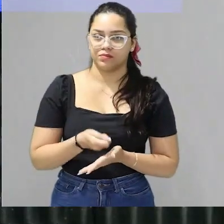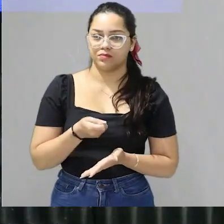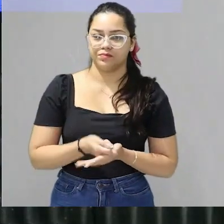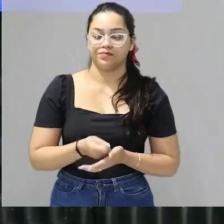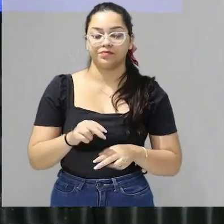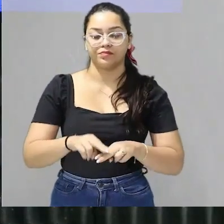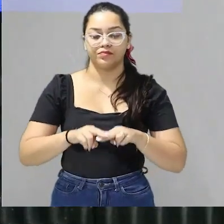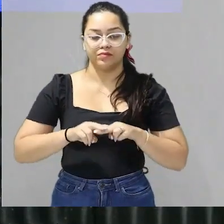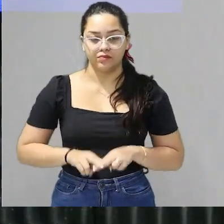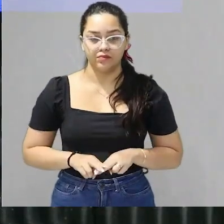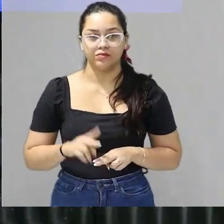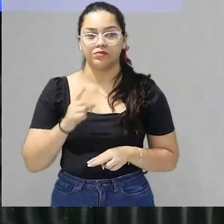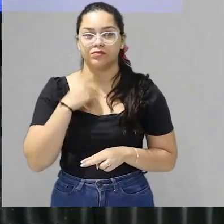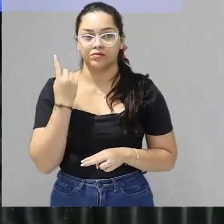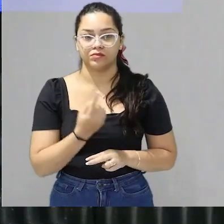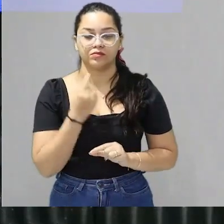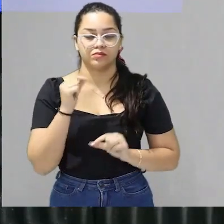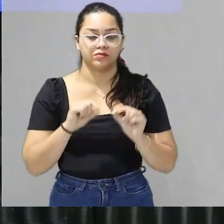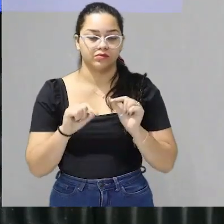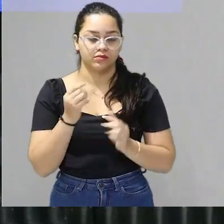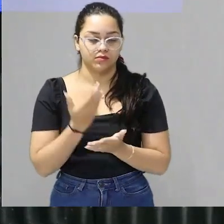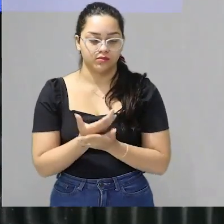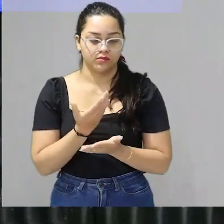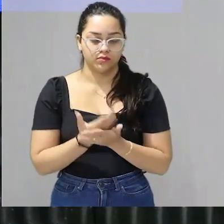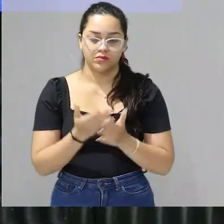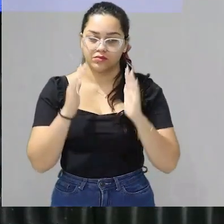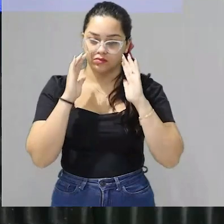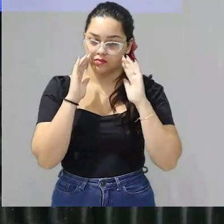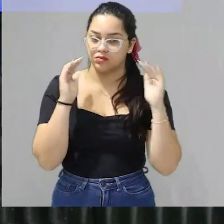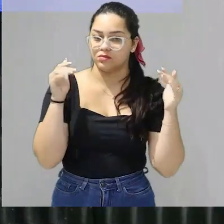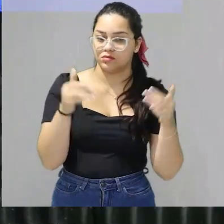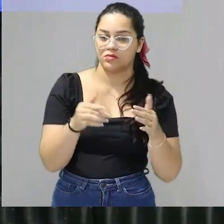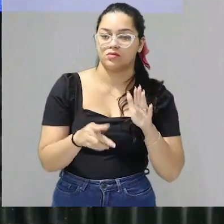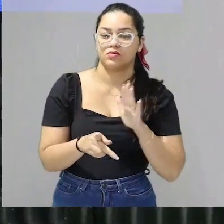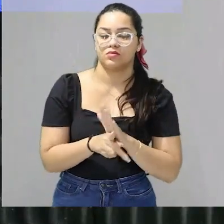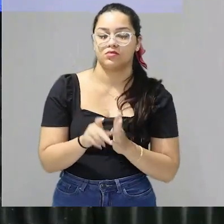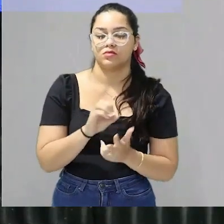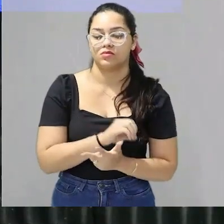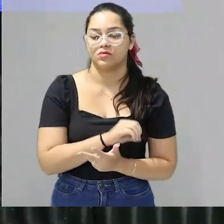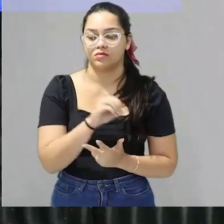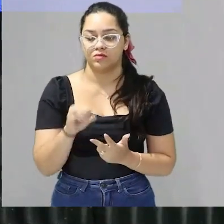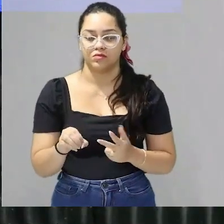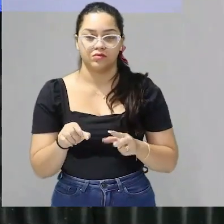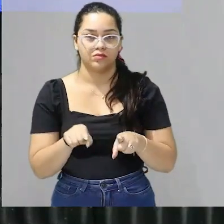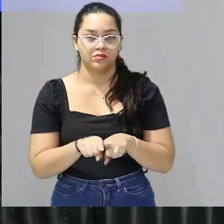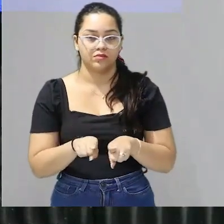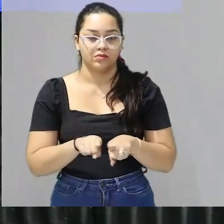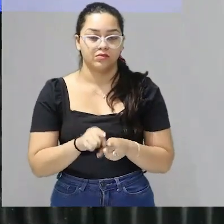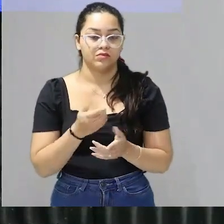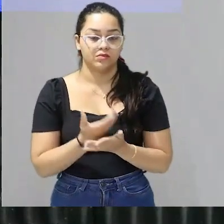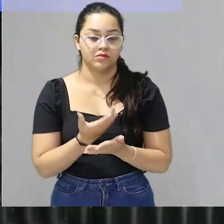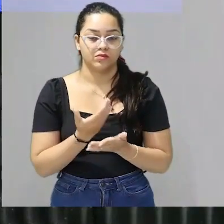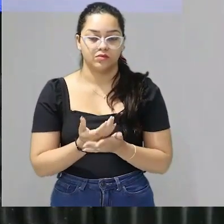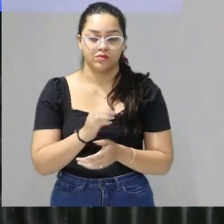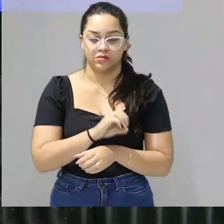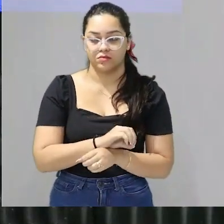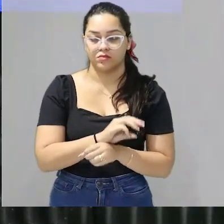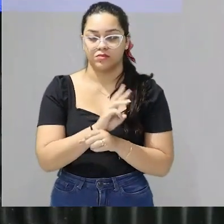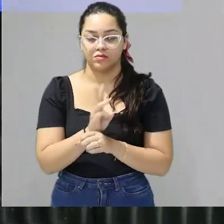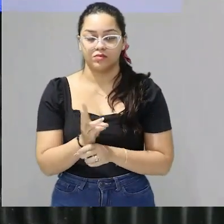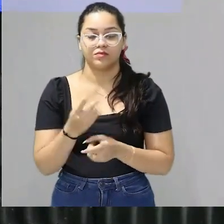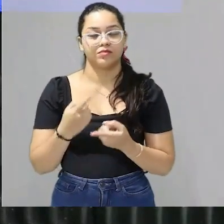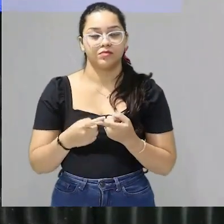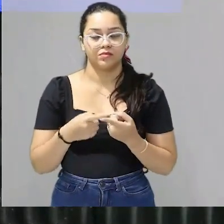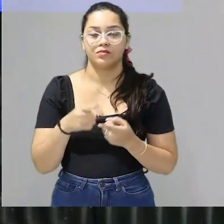por isso que estamos fazendo aulas bem específicas aulas voltadas para o ENEM e aulas voltadas para o PAIS UIMA